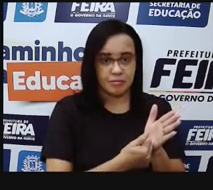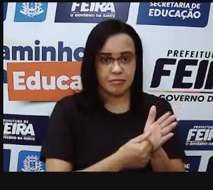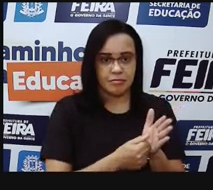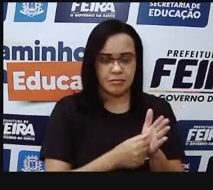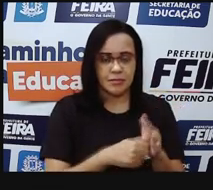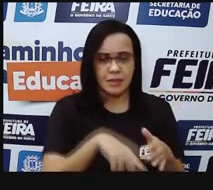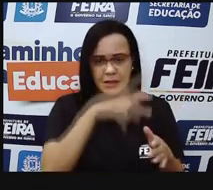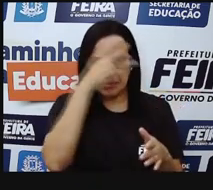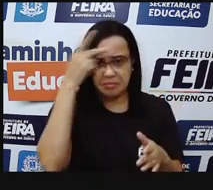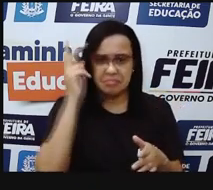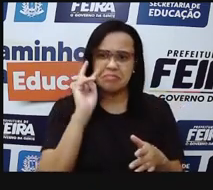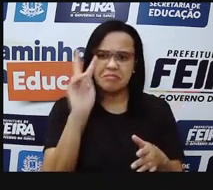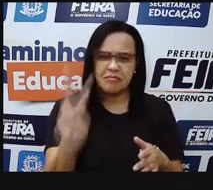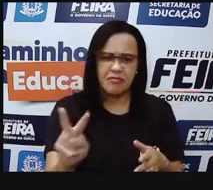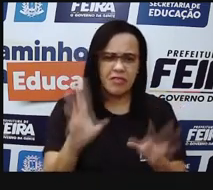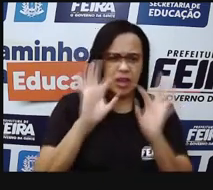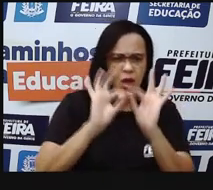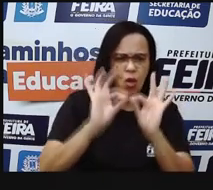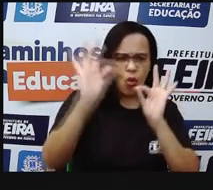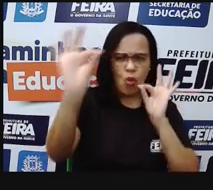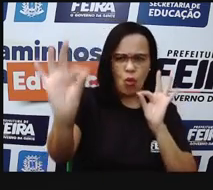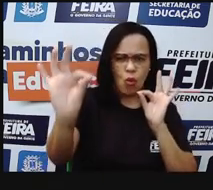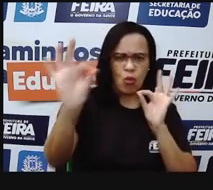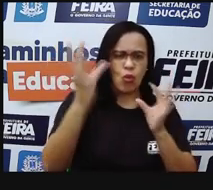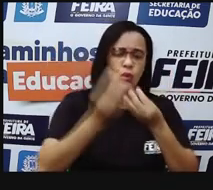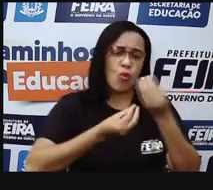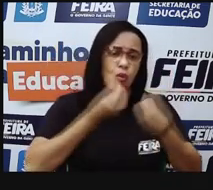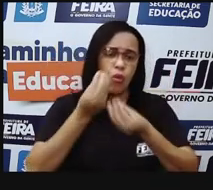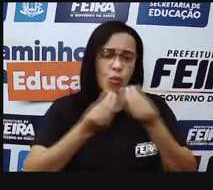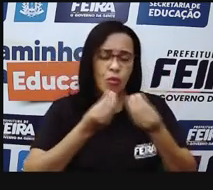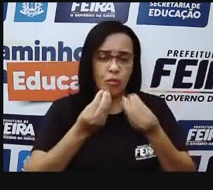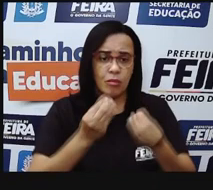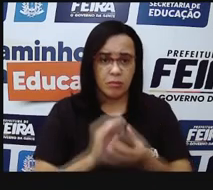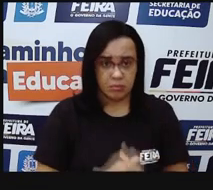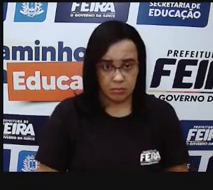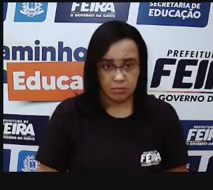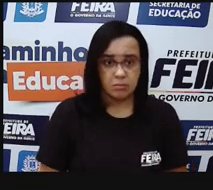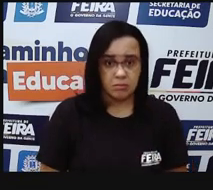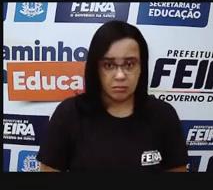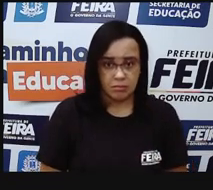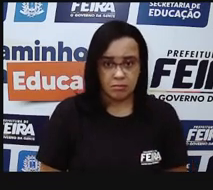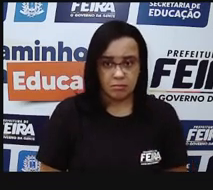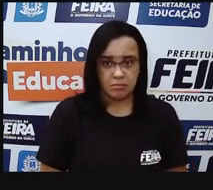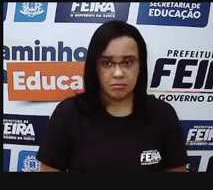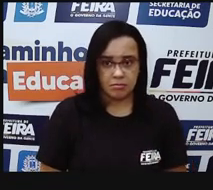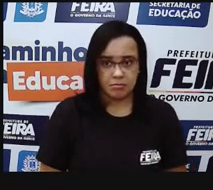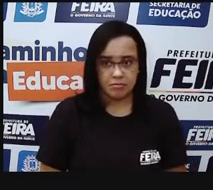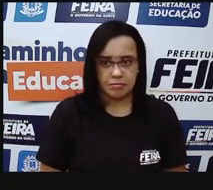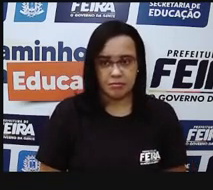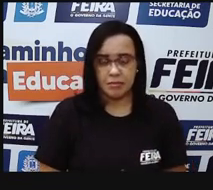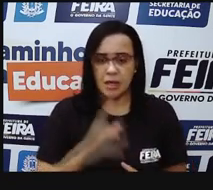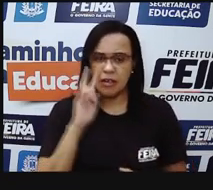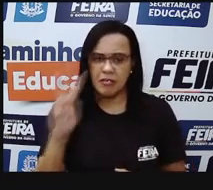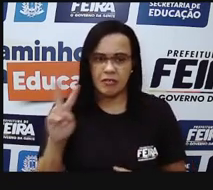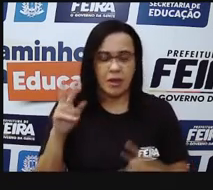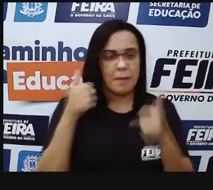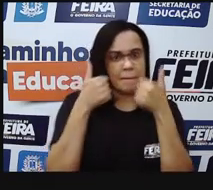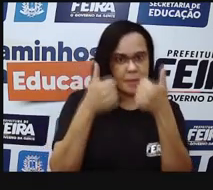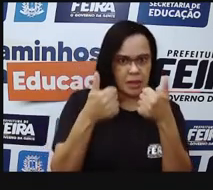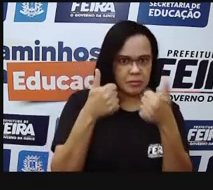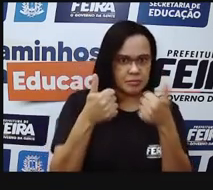enxergar, por exemplo, de longe, que tem problema de ilupia. Então, aqui em cima, a gente tem um olho normal, né, uma visão normal.